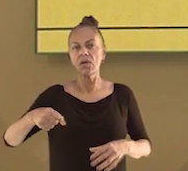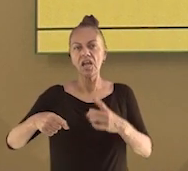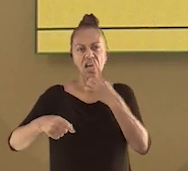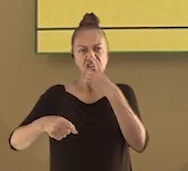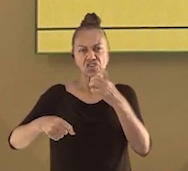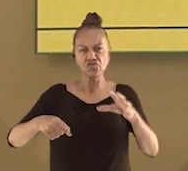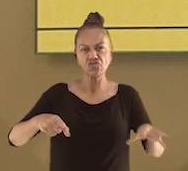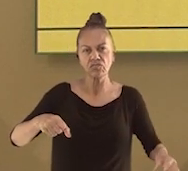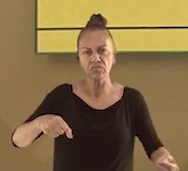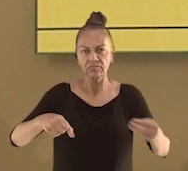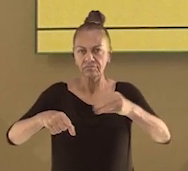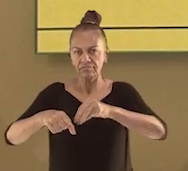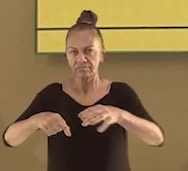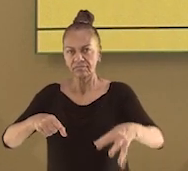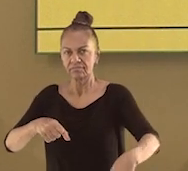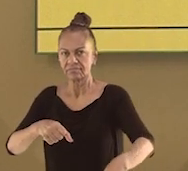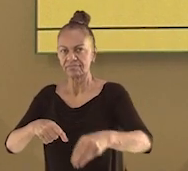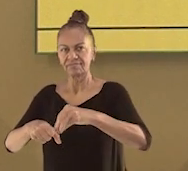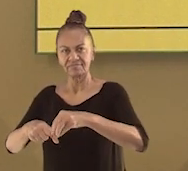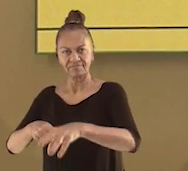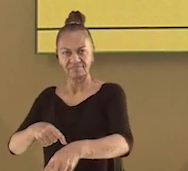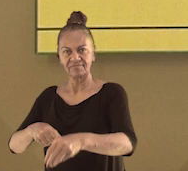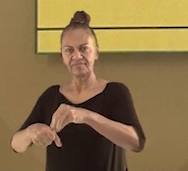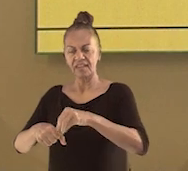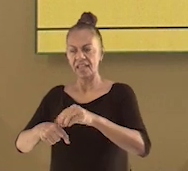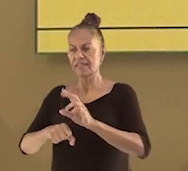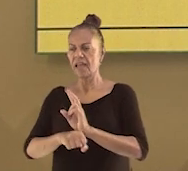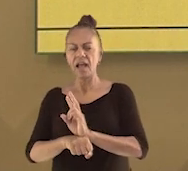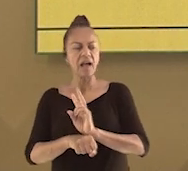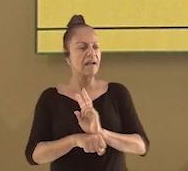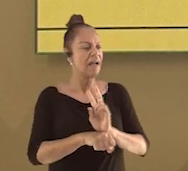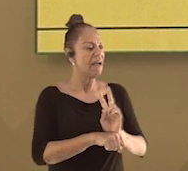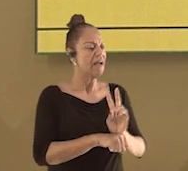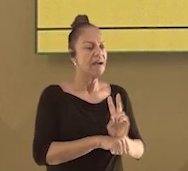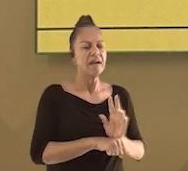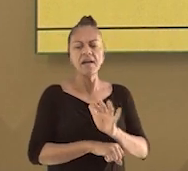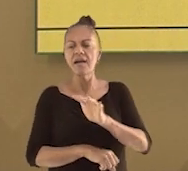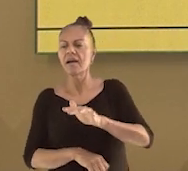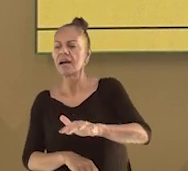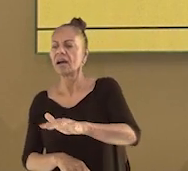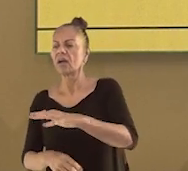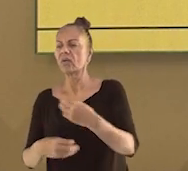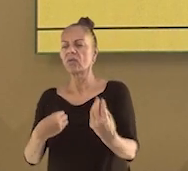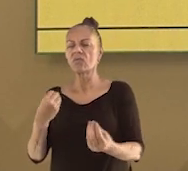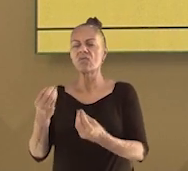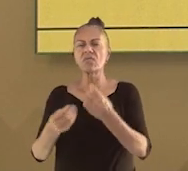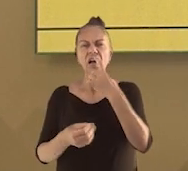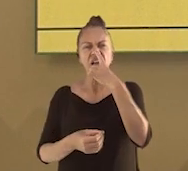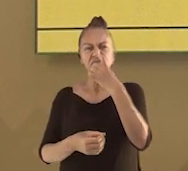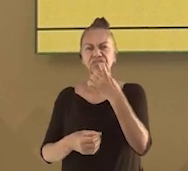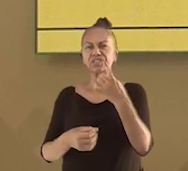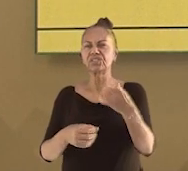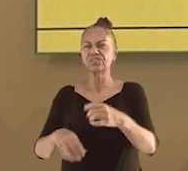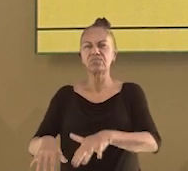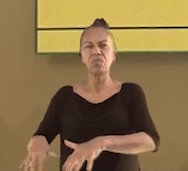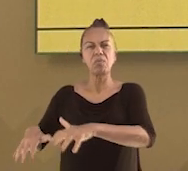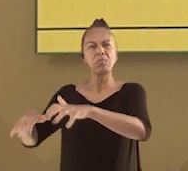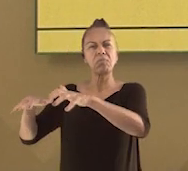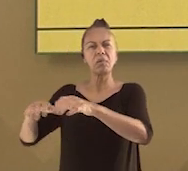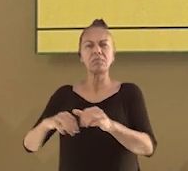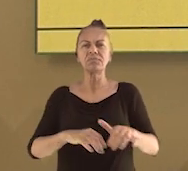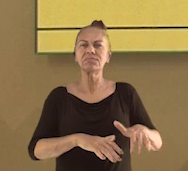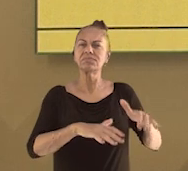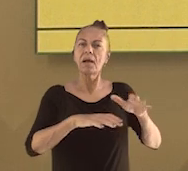é uma ótima iniciativa, mas para além disso, observe os ambientes à sua volta. Perceba os ambientes que estão